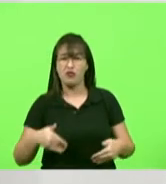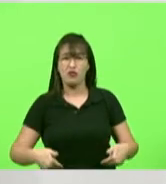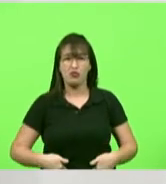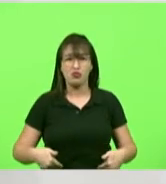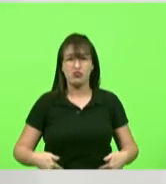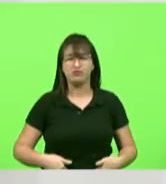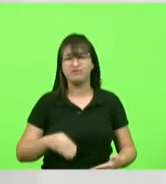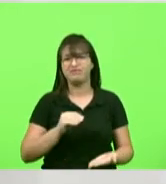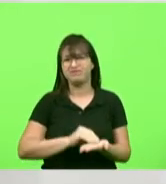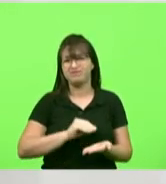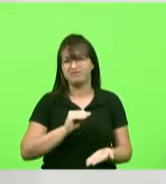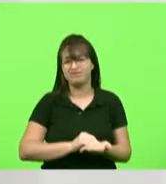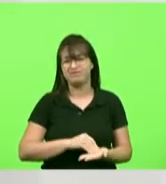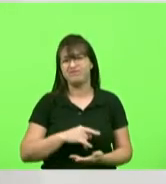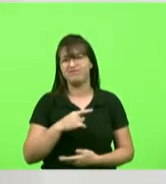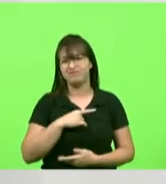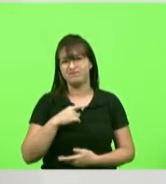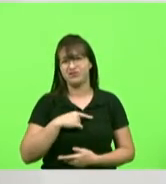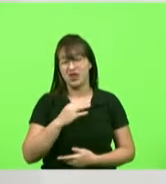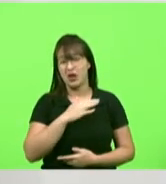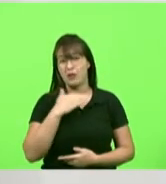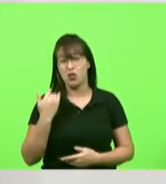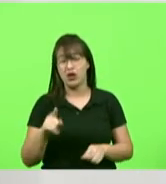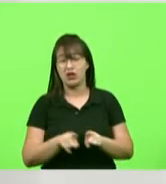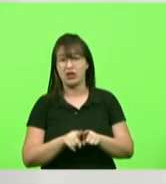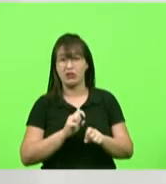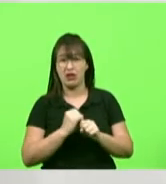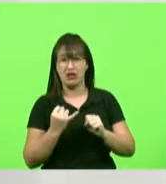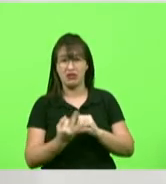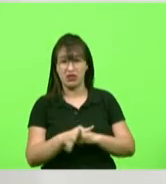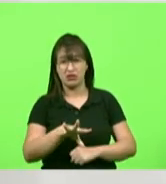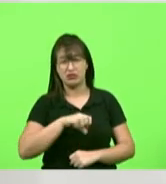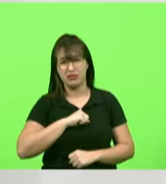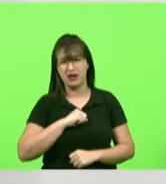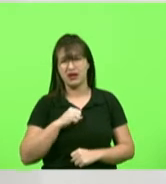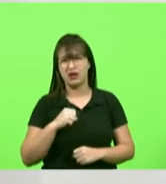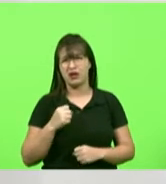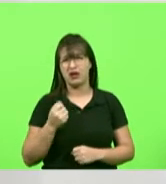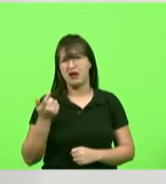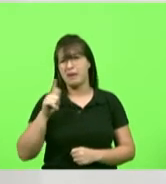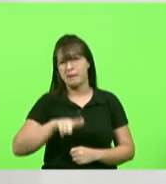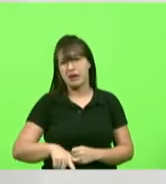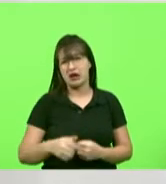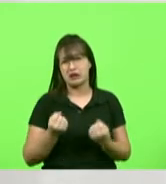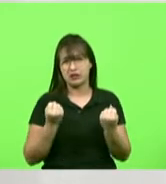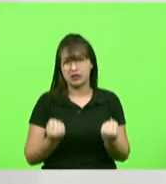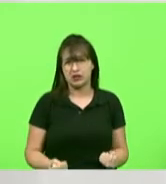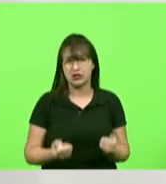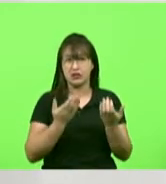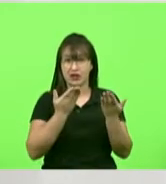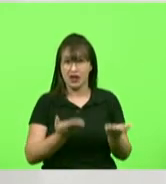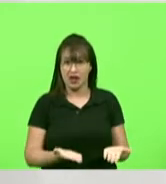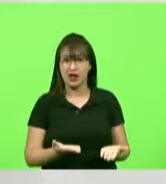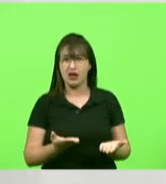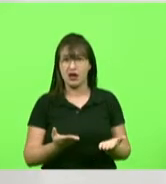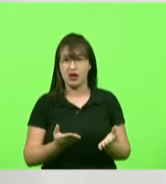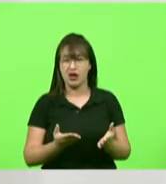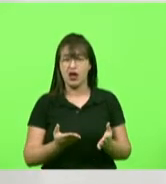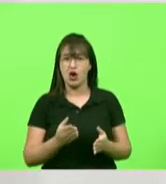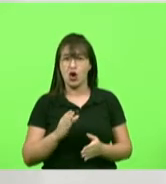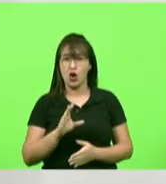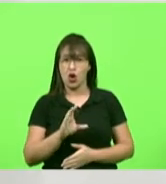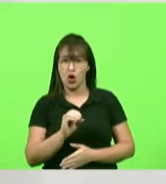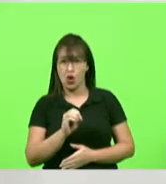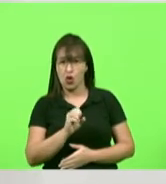eu não quero aqui lançar mais um peso lançar mais um julgo sobre o COIS eu já deixei